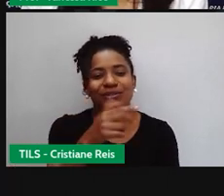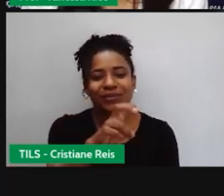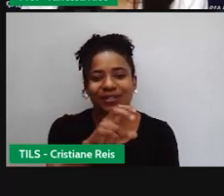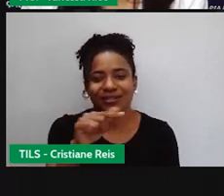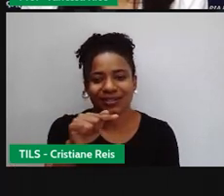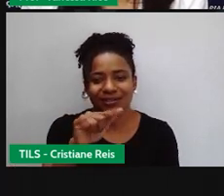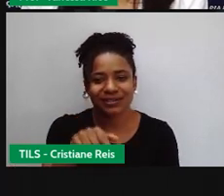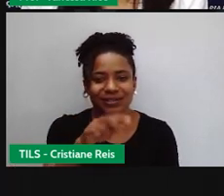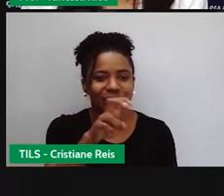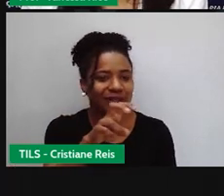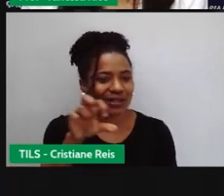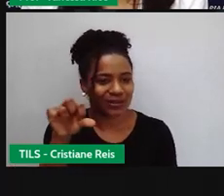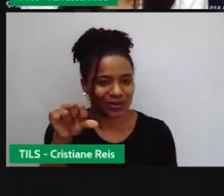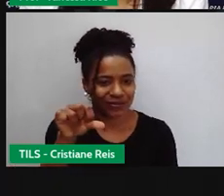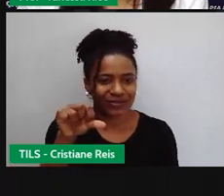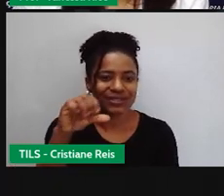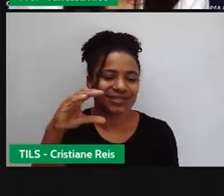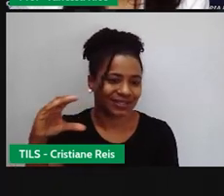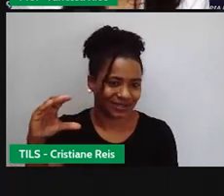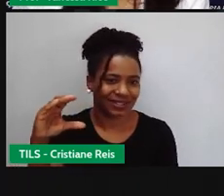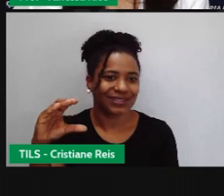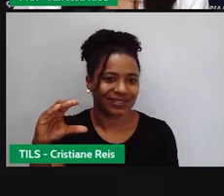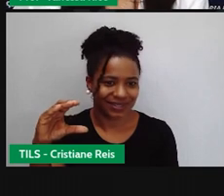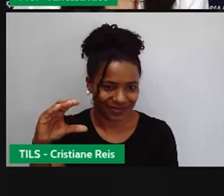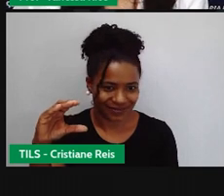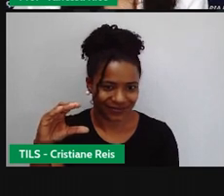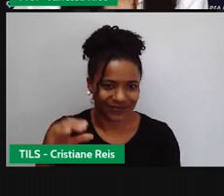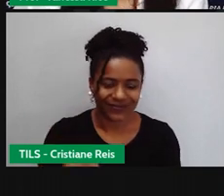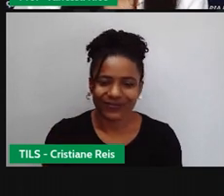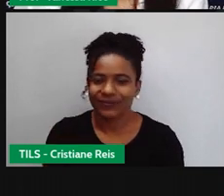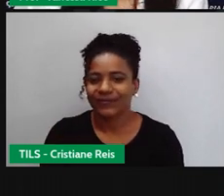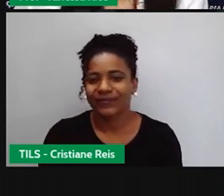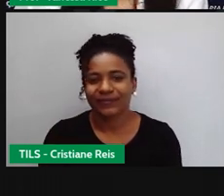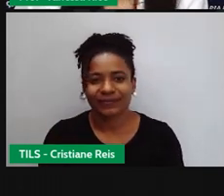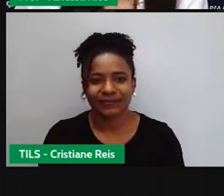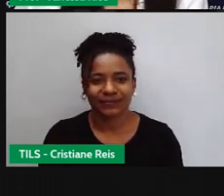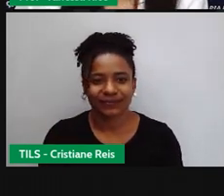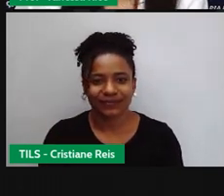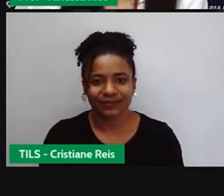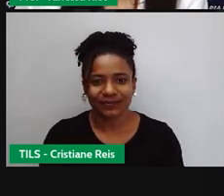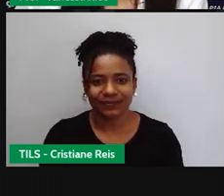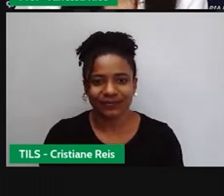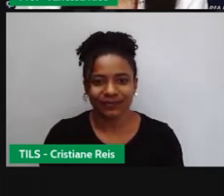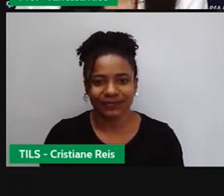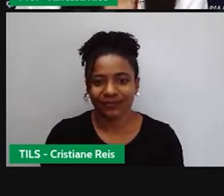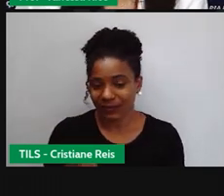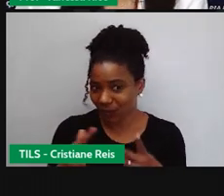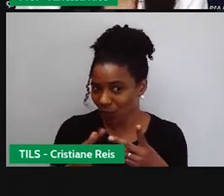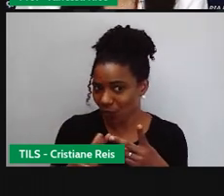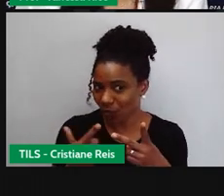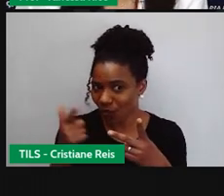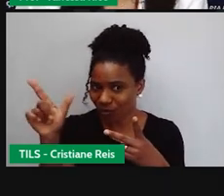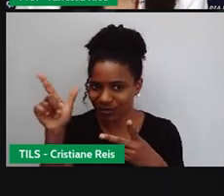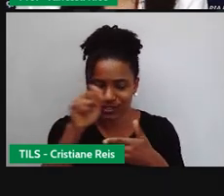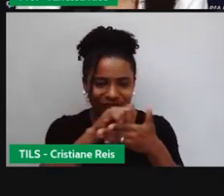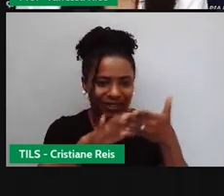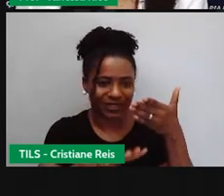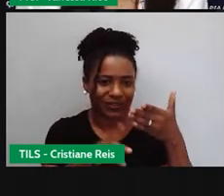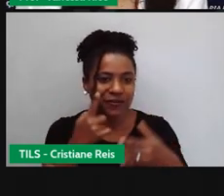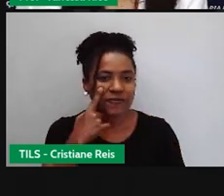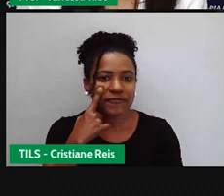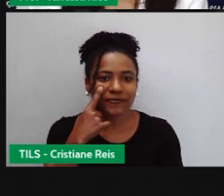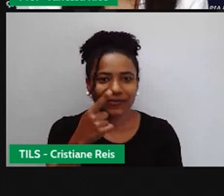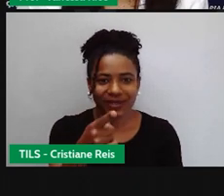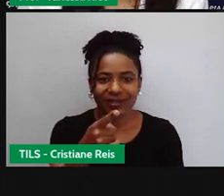257 reais e 59 centavos. É, a próxima, outro desafio para a gente observar. olha